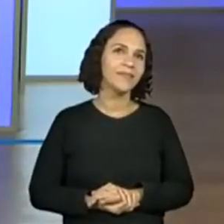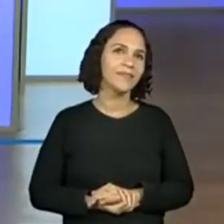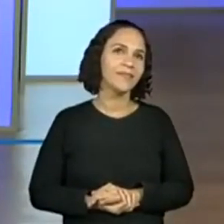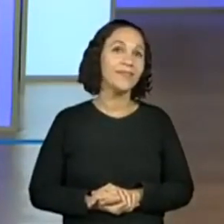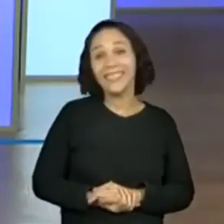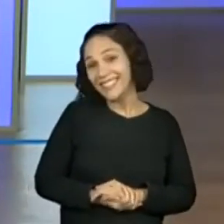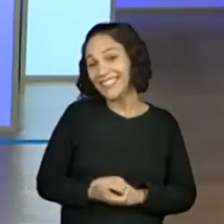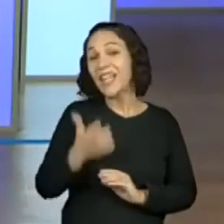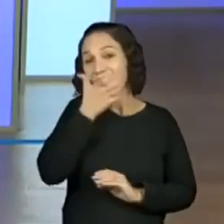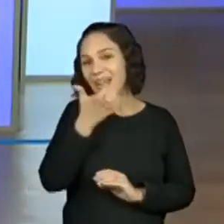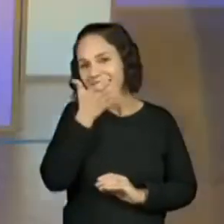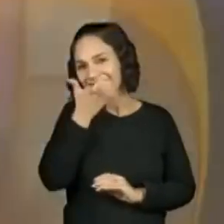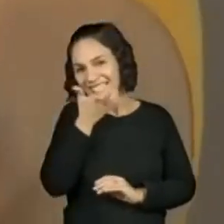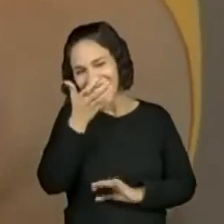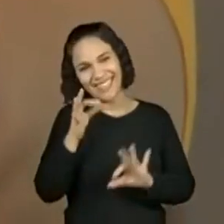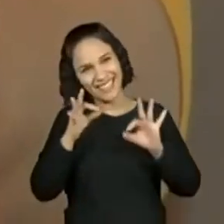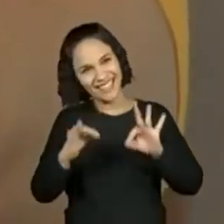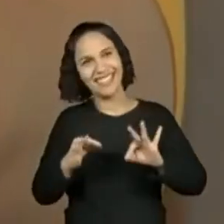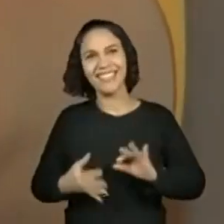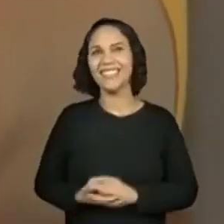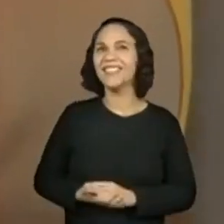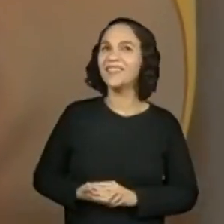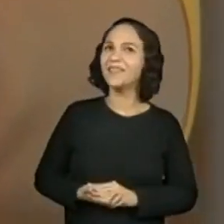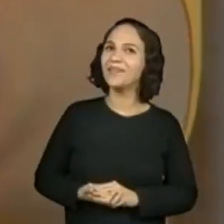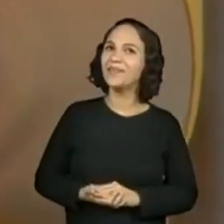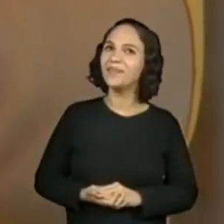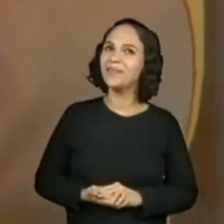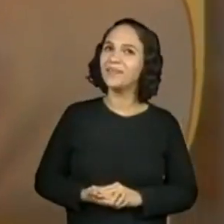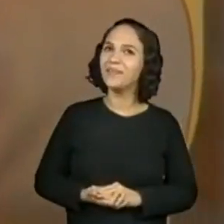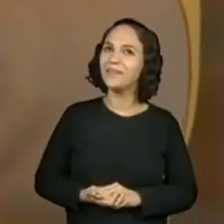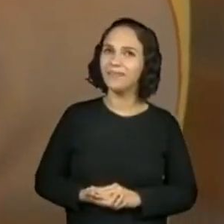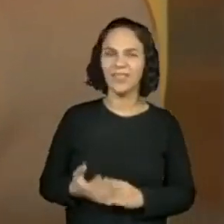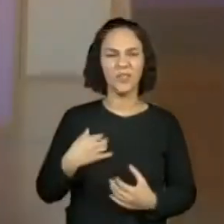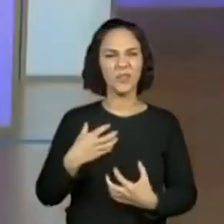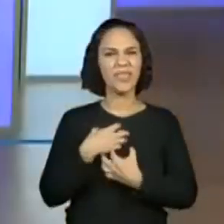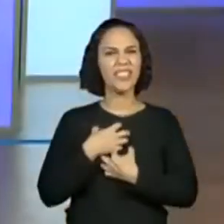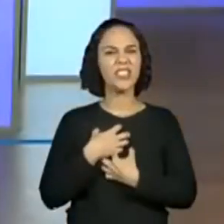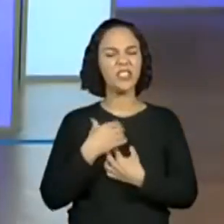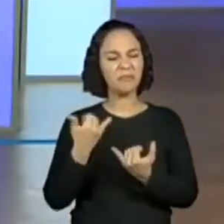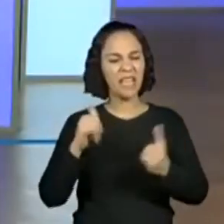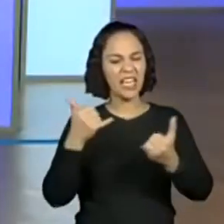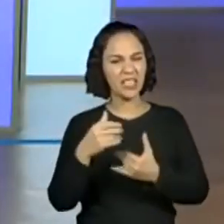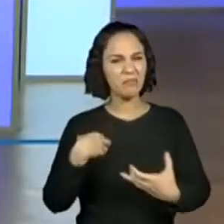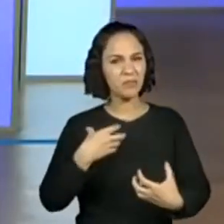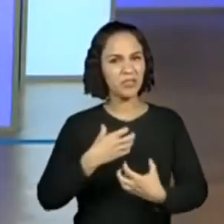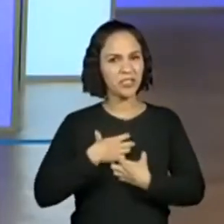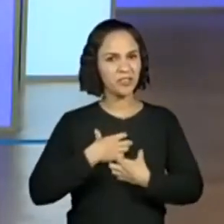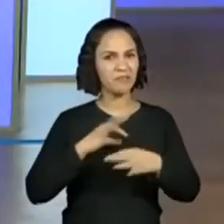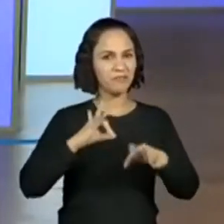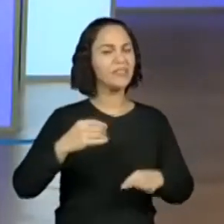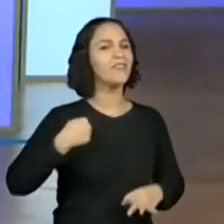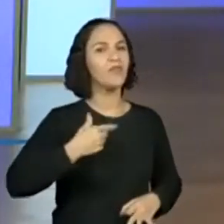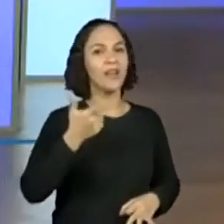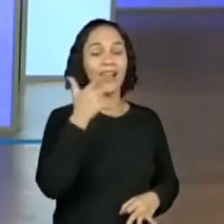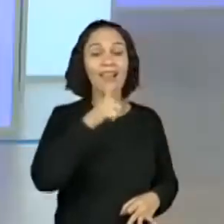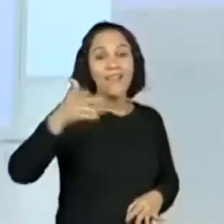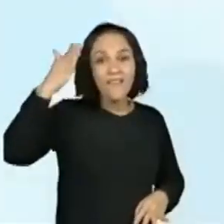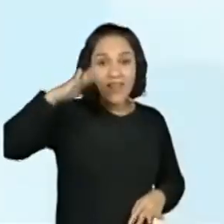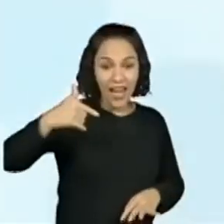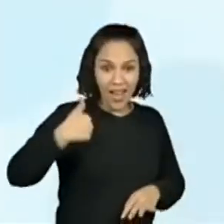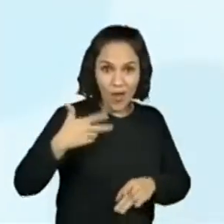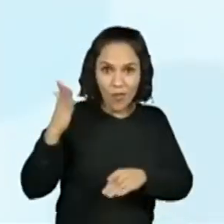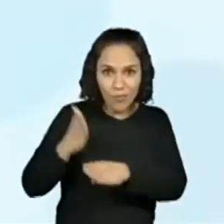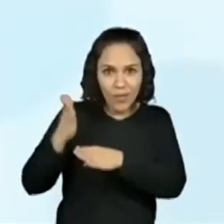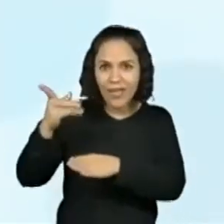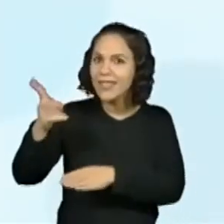Maçã. Aê, maçã. Tô sentindo, eu tô sentindo. Fran, se eu ganhar, você vai vir em todas as